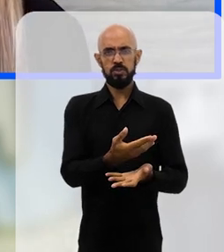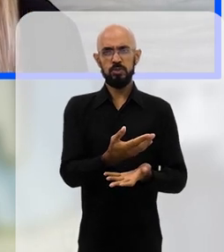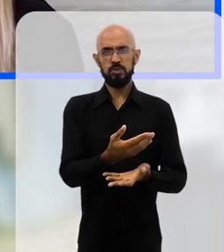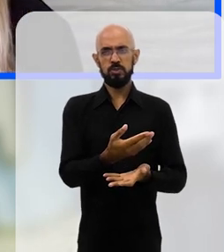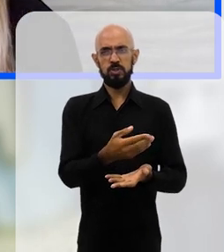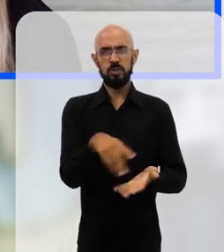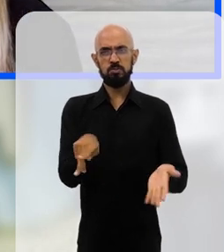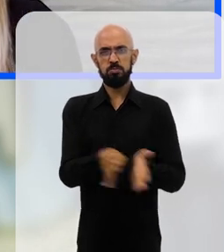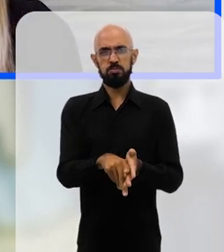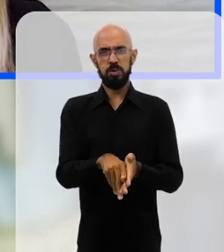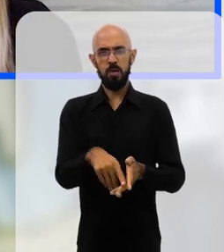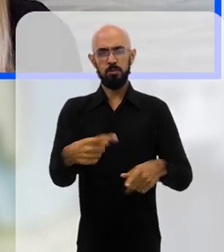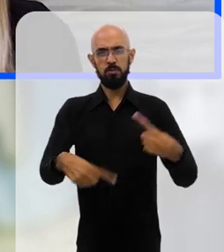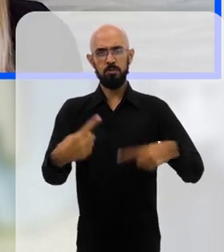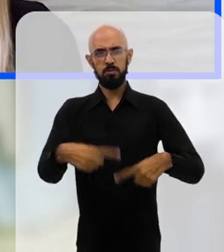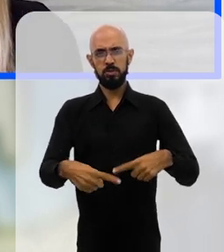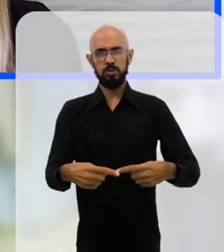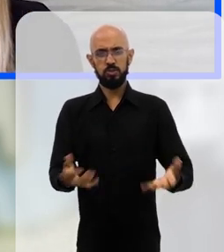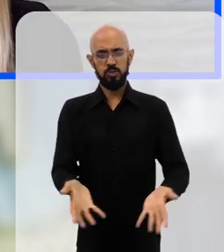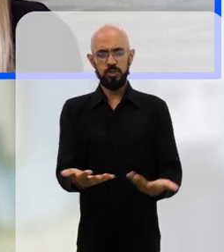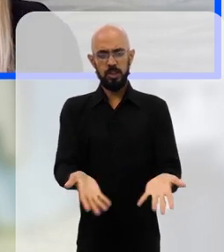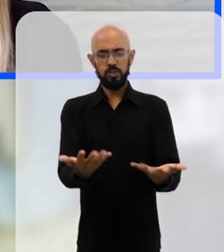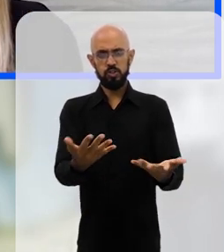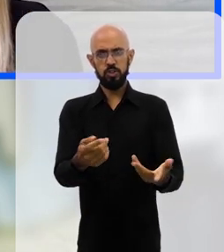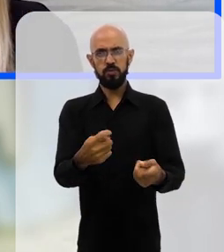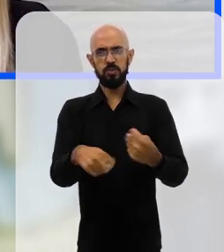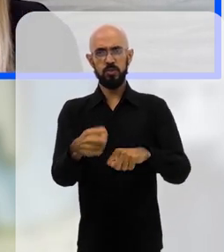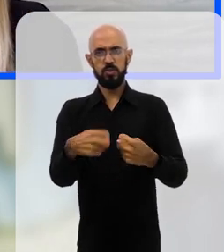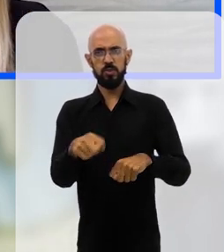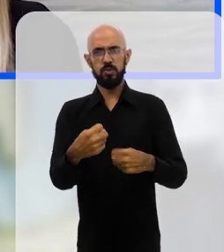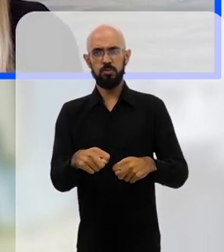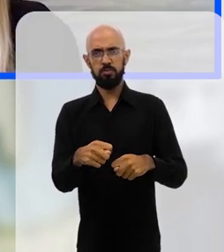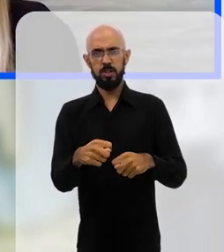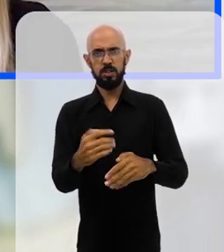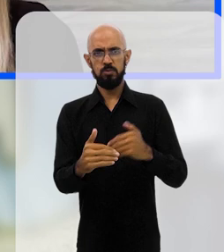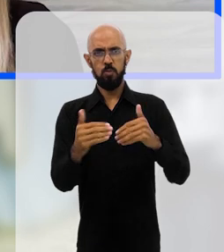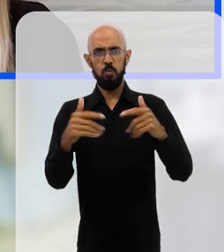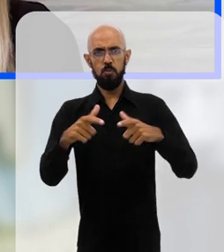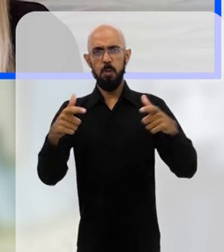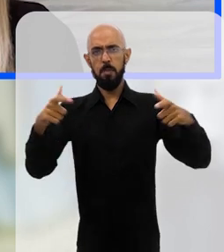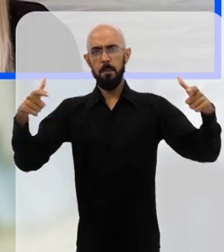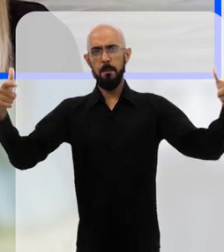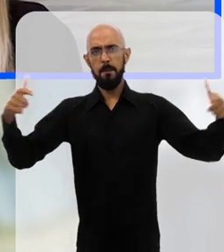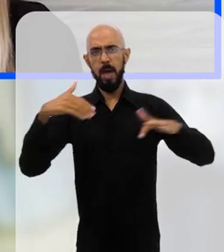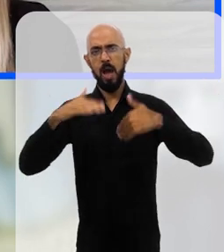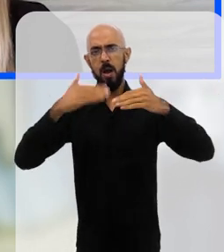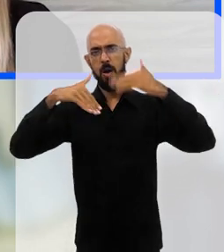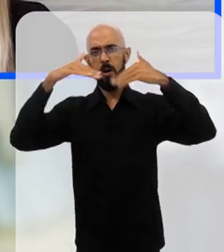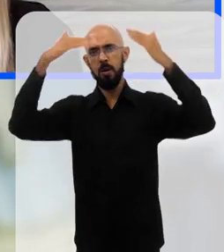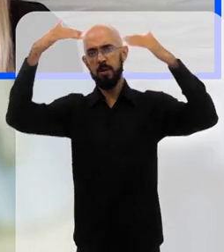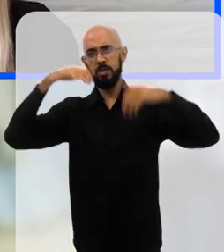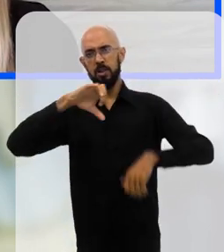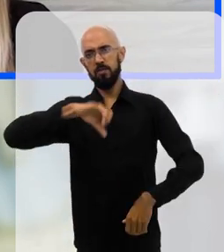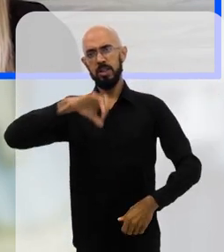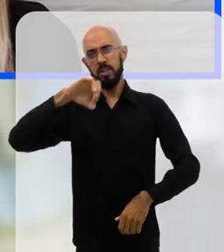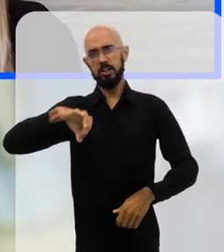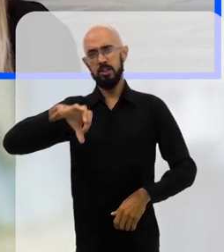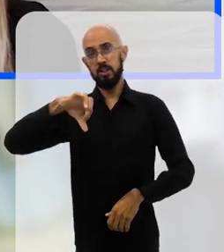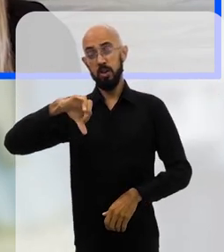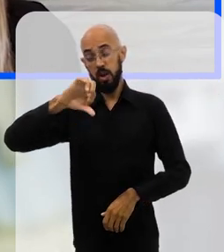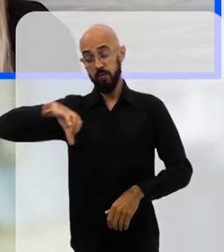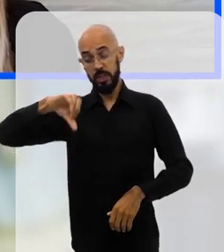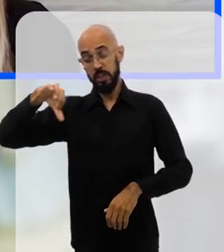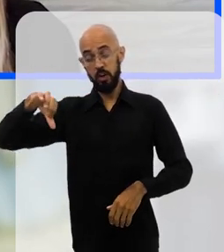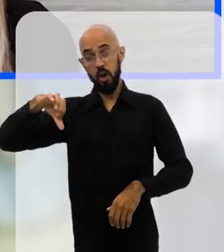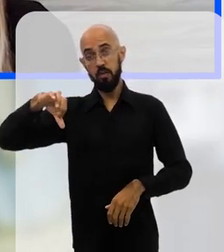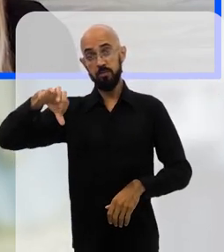beneficiados das próprias políticas dos estados de incentivo à economia, eles prosperando nesse mar de